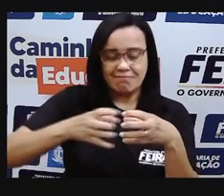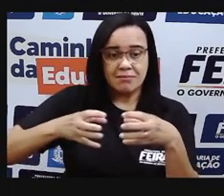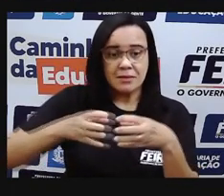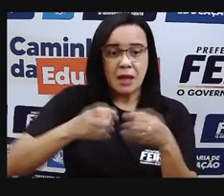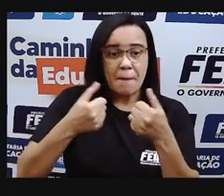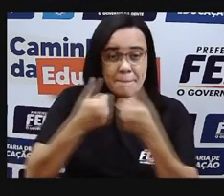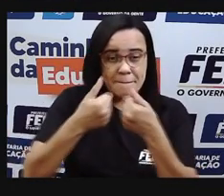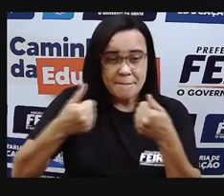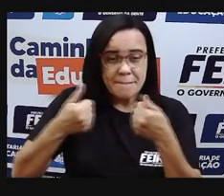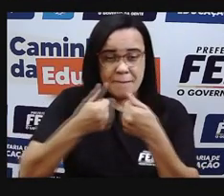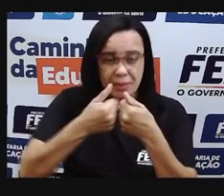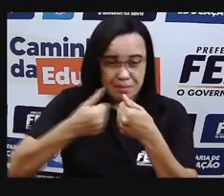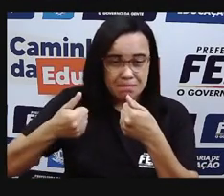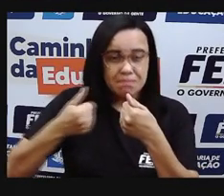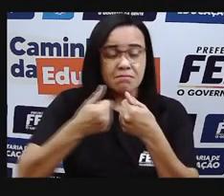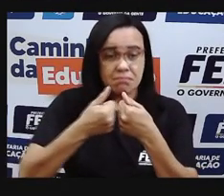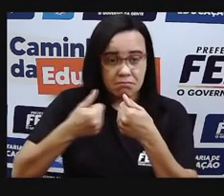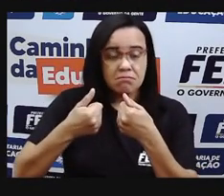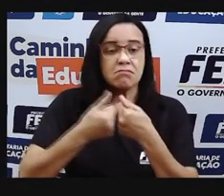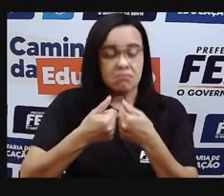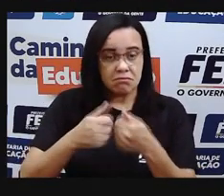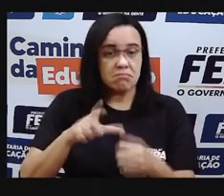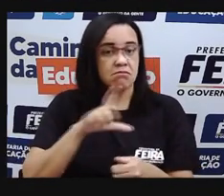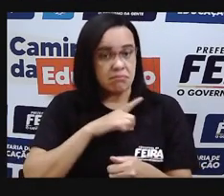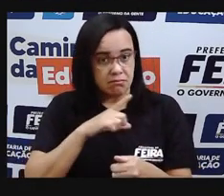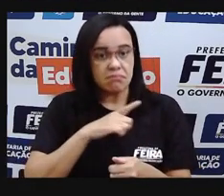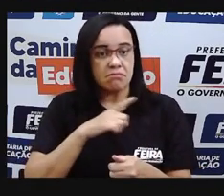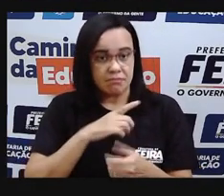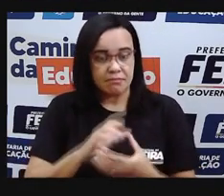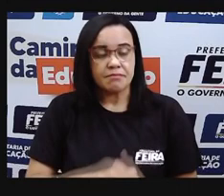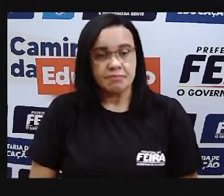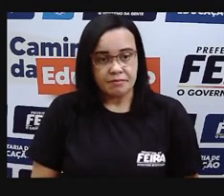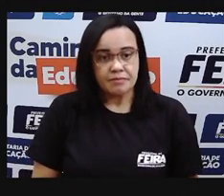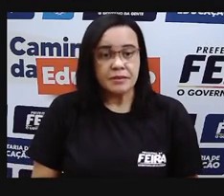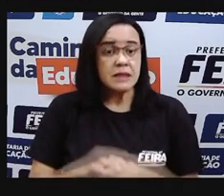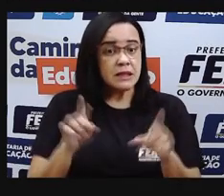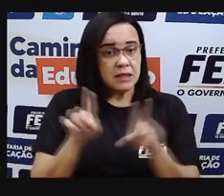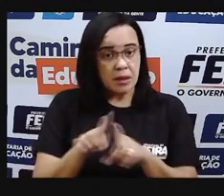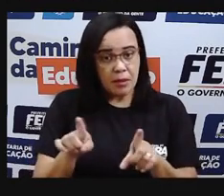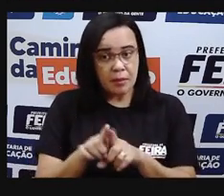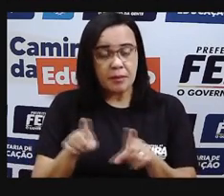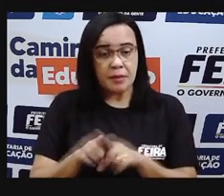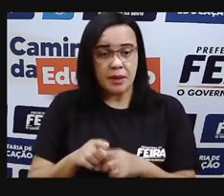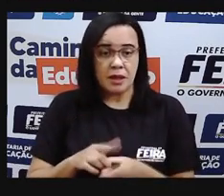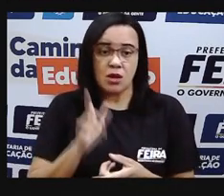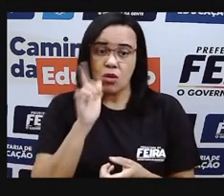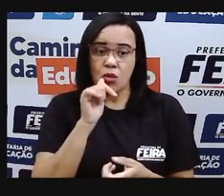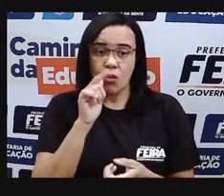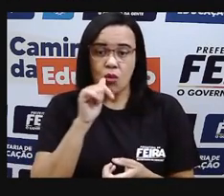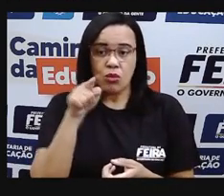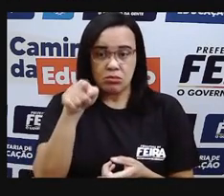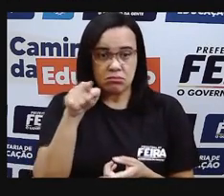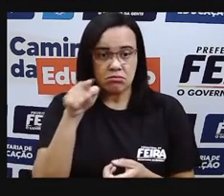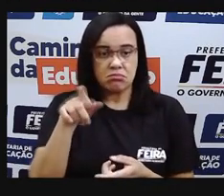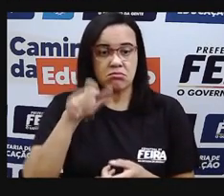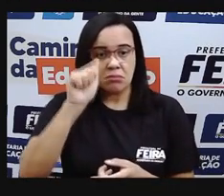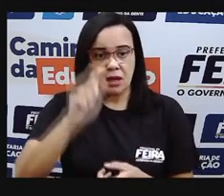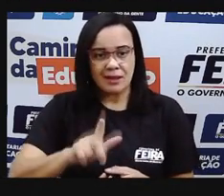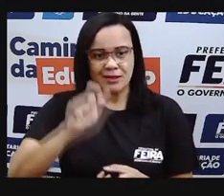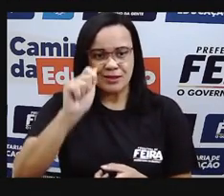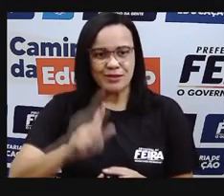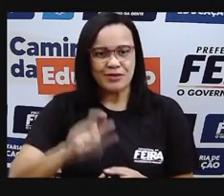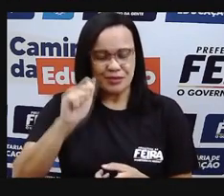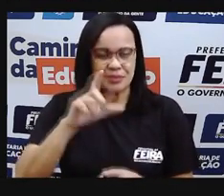sim, sobre nós, inclusive, sobre esse líquido e essas velas.